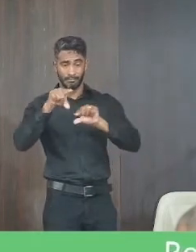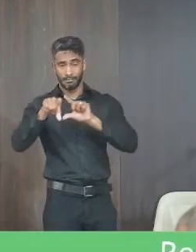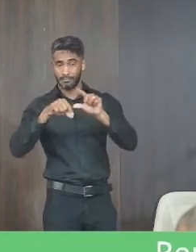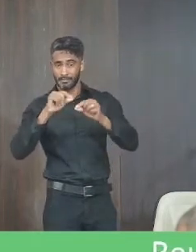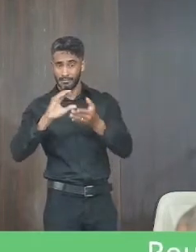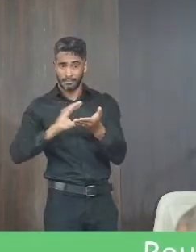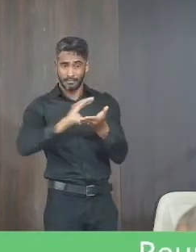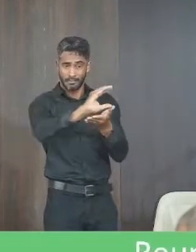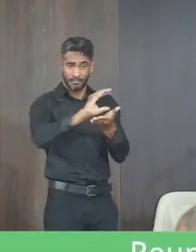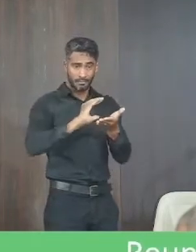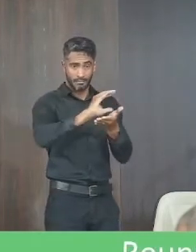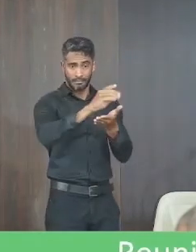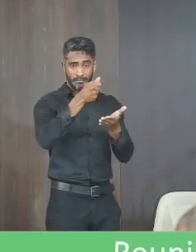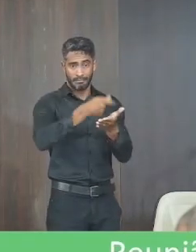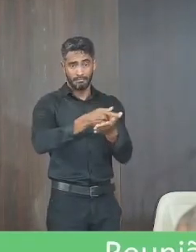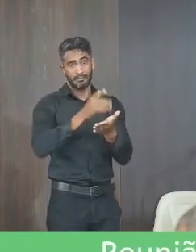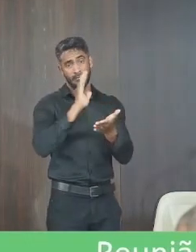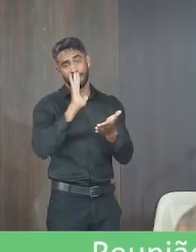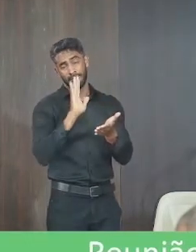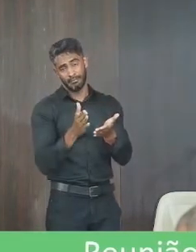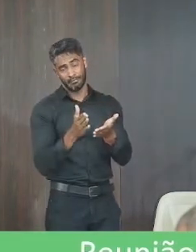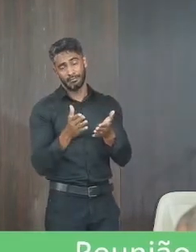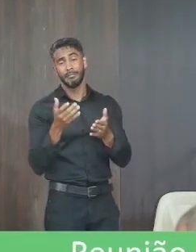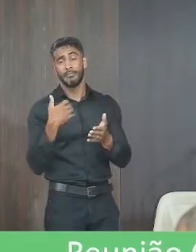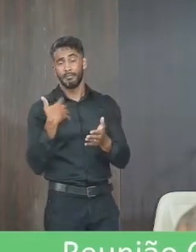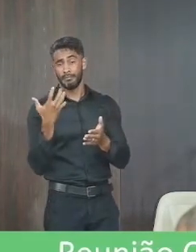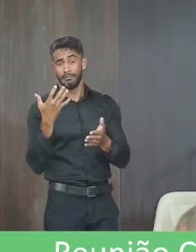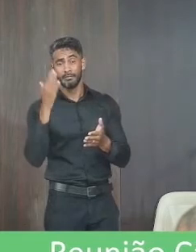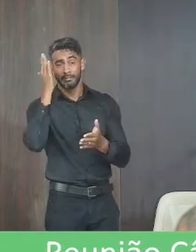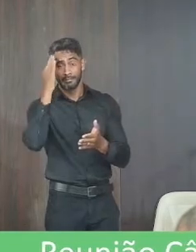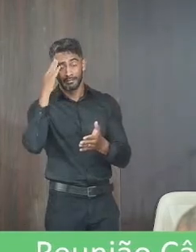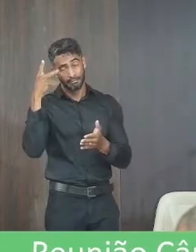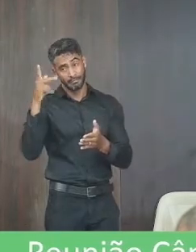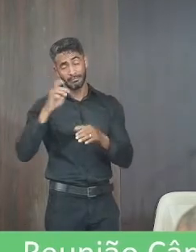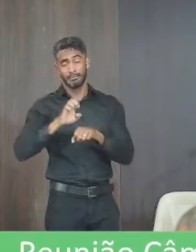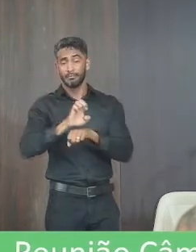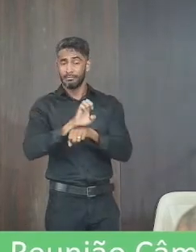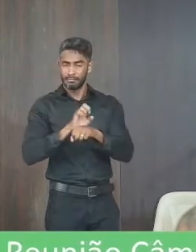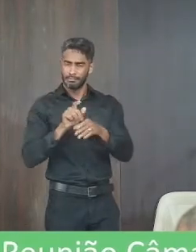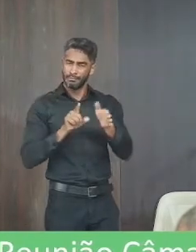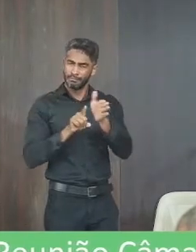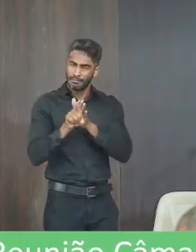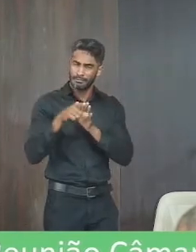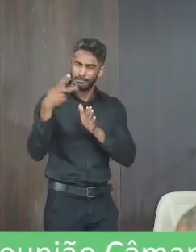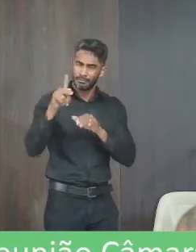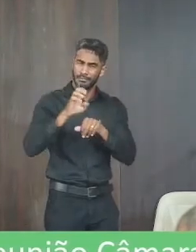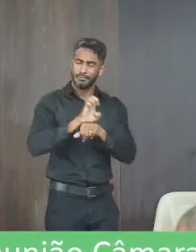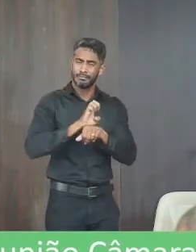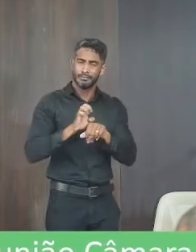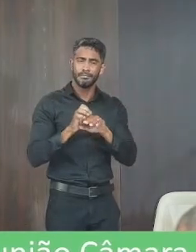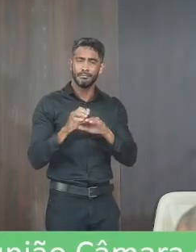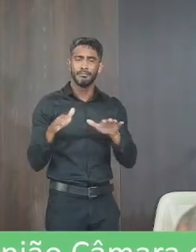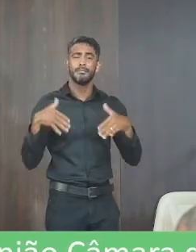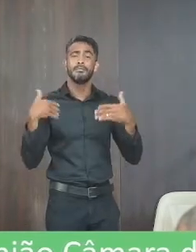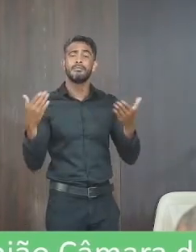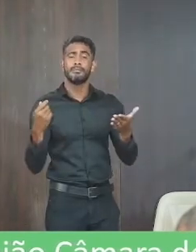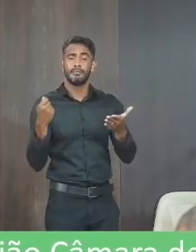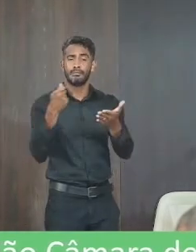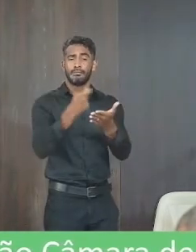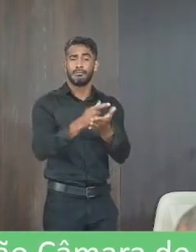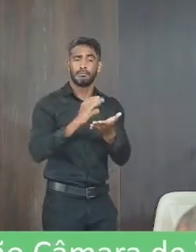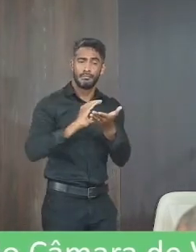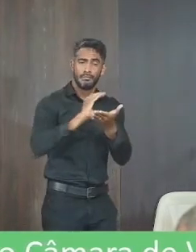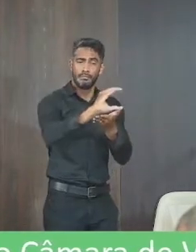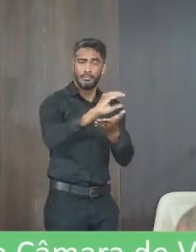ela foi paga então eu quero saber do executivo eu questiono o executivo quando vai ser pago